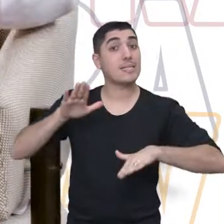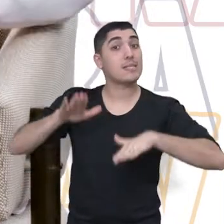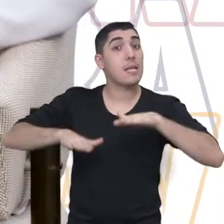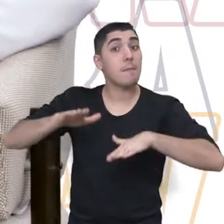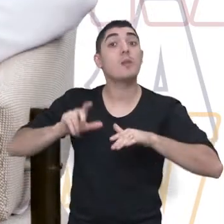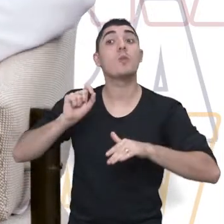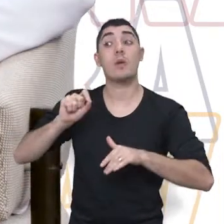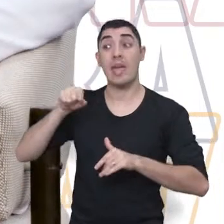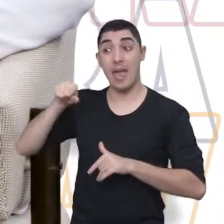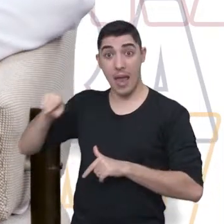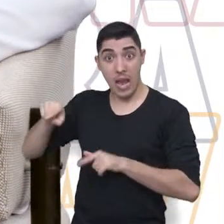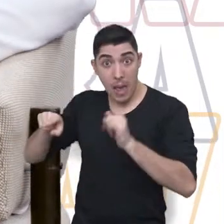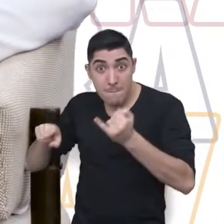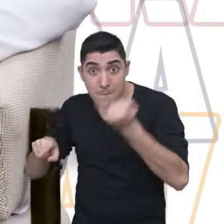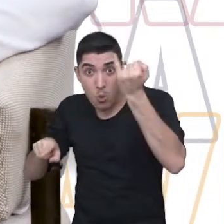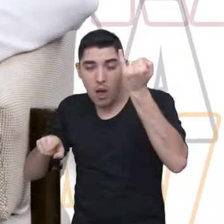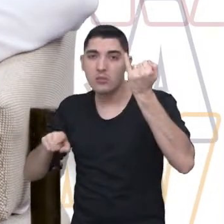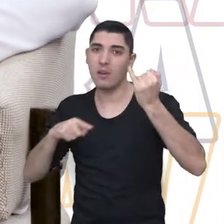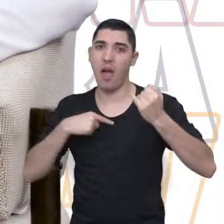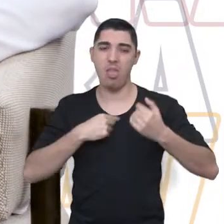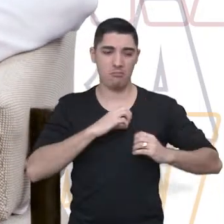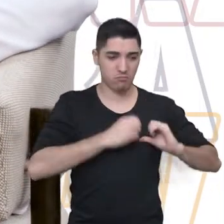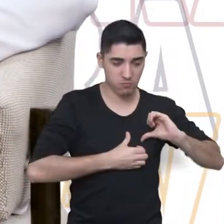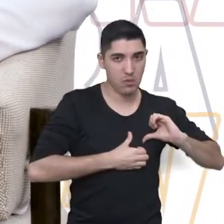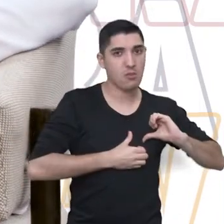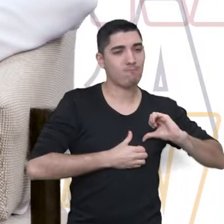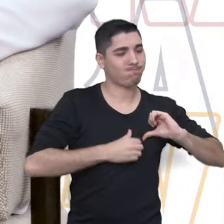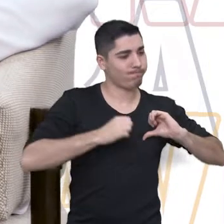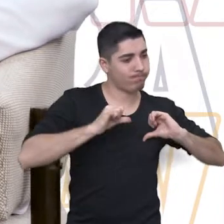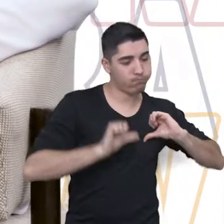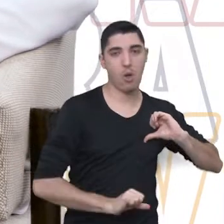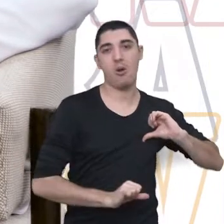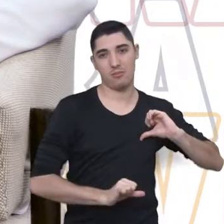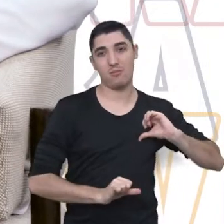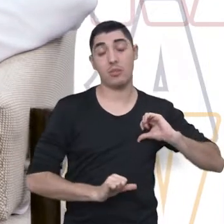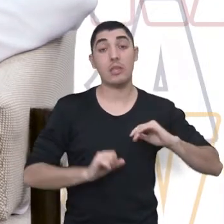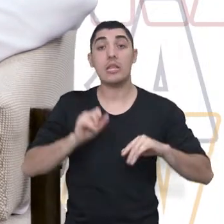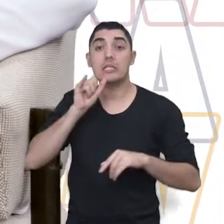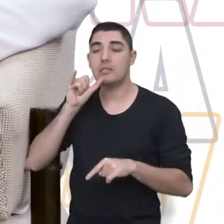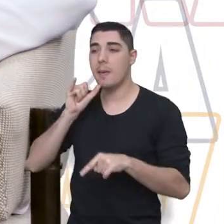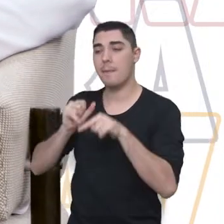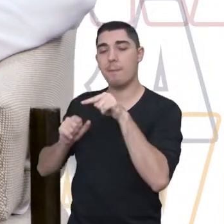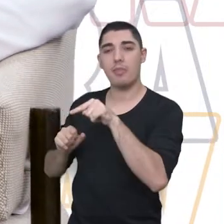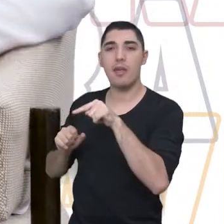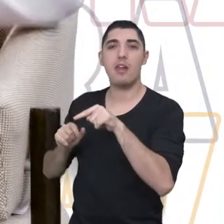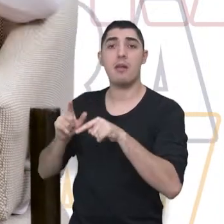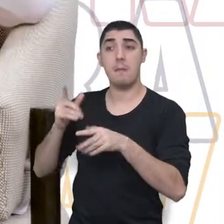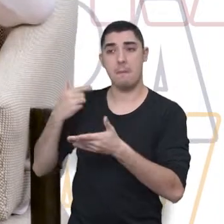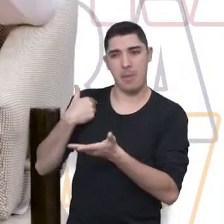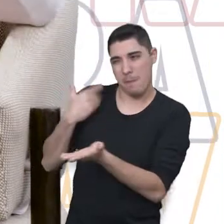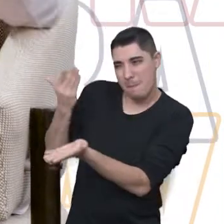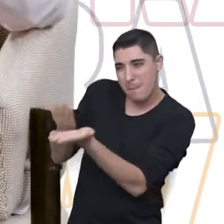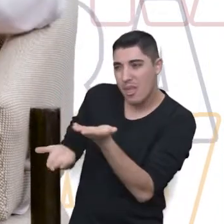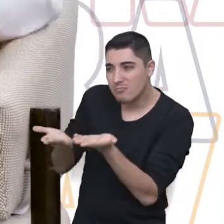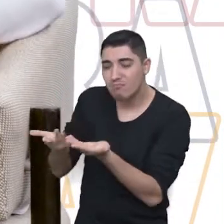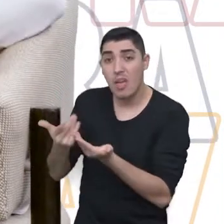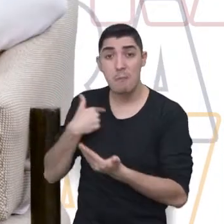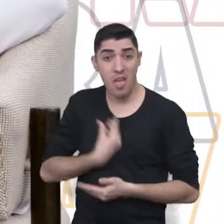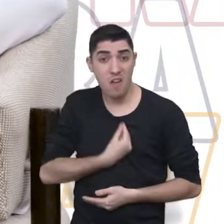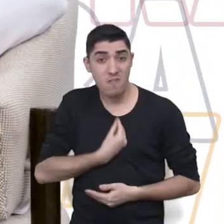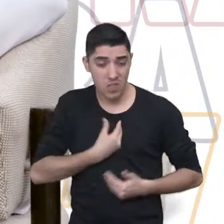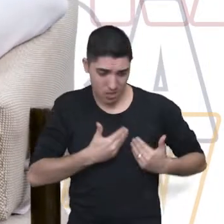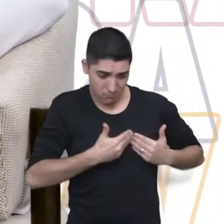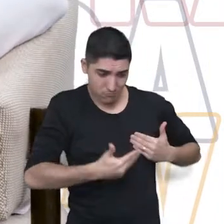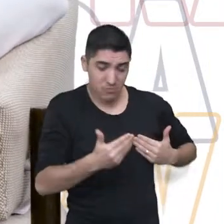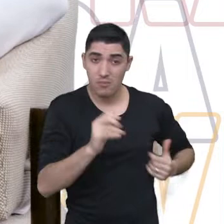significado, como eu acabei de citar. Então, aquilo que eu perco que vai mudar totalmente a rotina